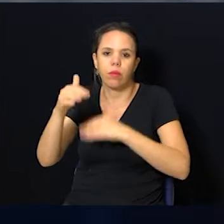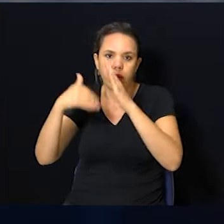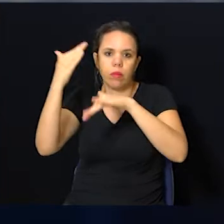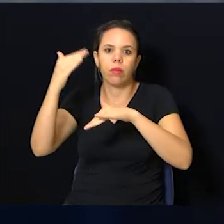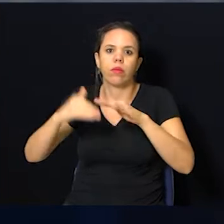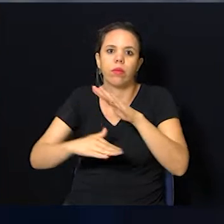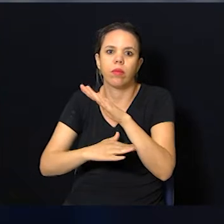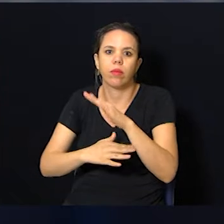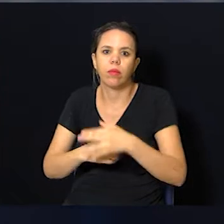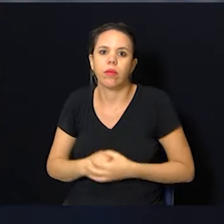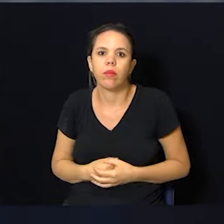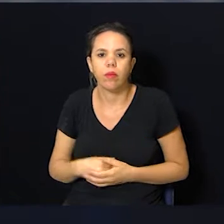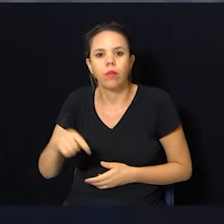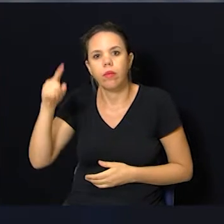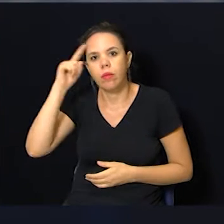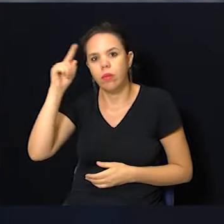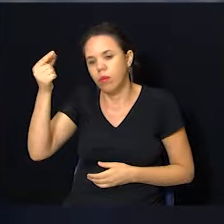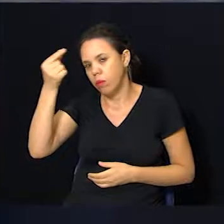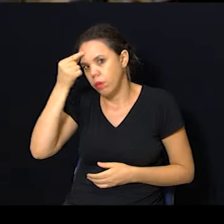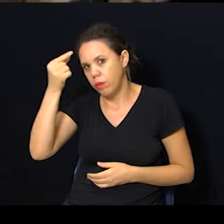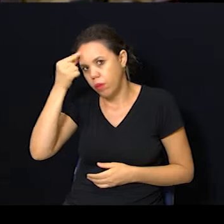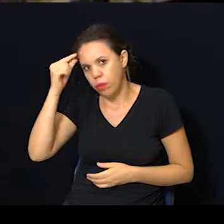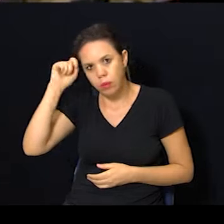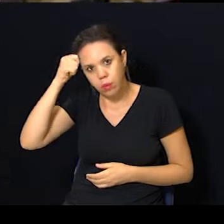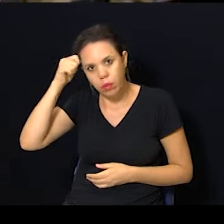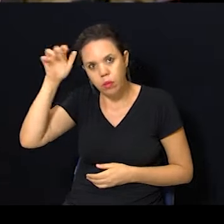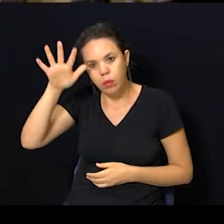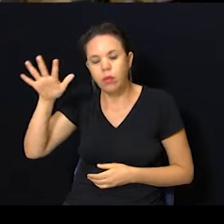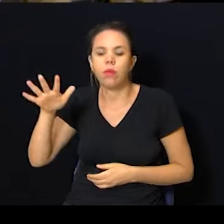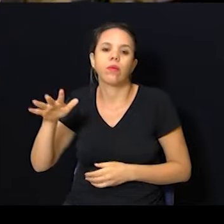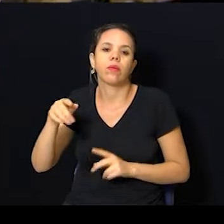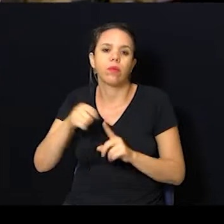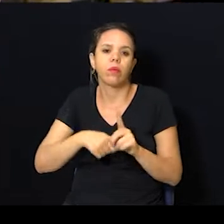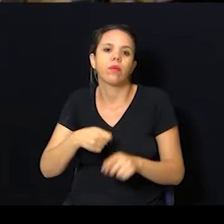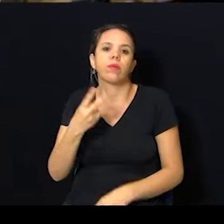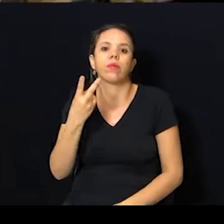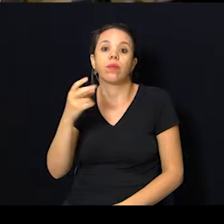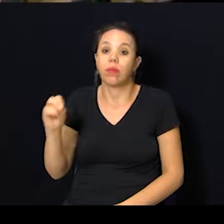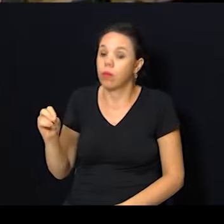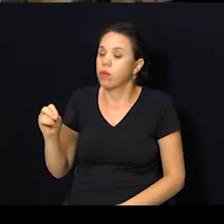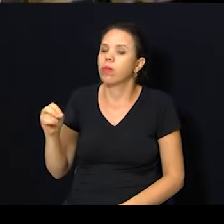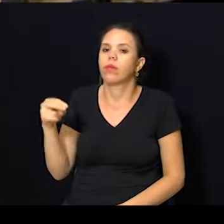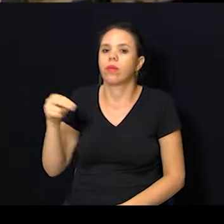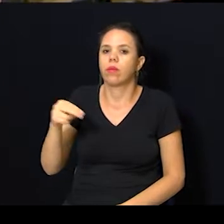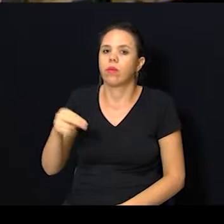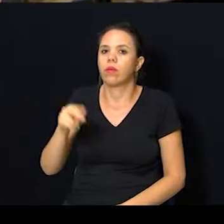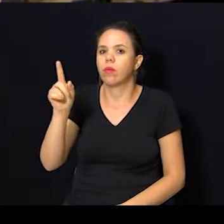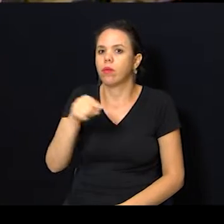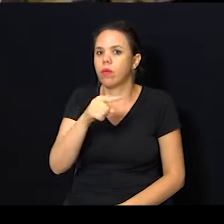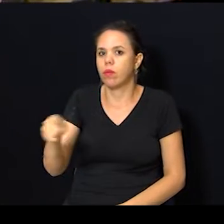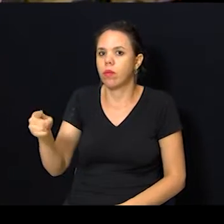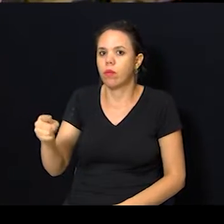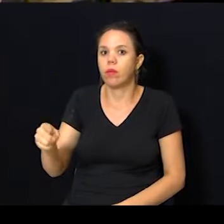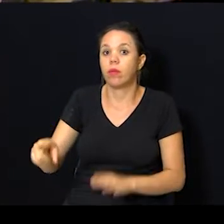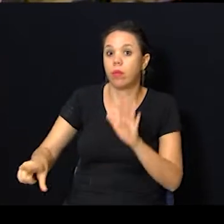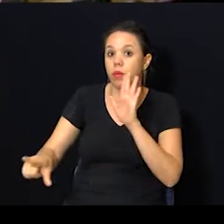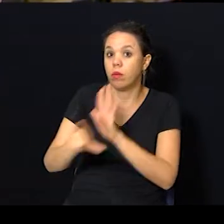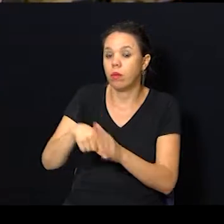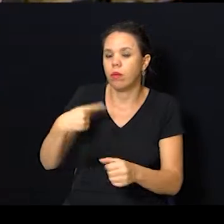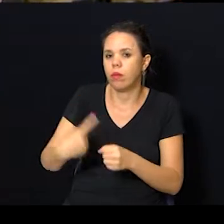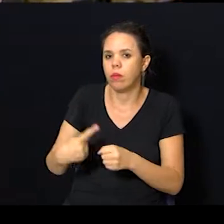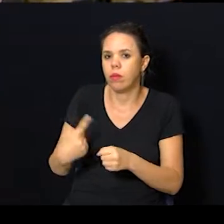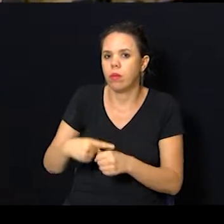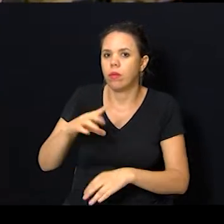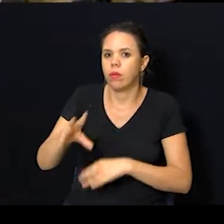atividades a serem desenvolvidas na casa. O Dia da Consciência Negra, 20 de novembro, é feriado aqui em Campinas